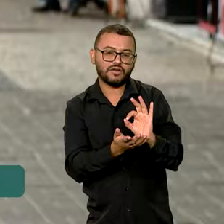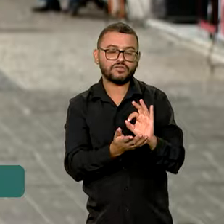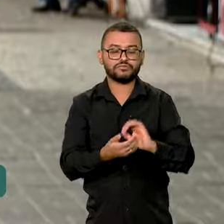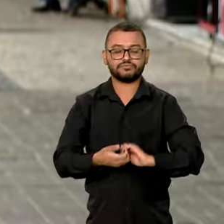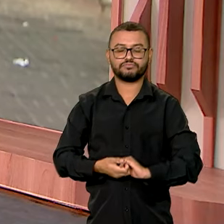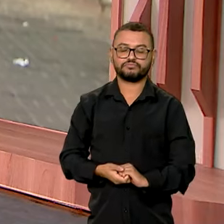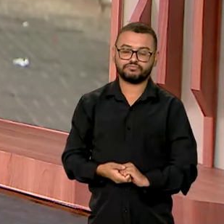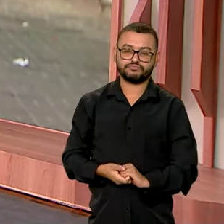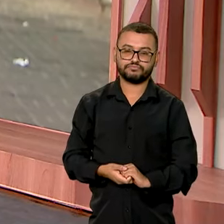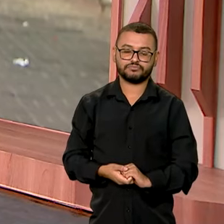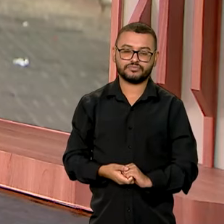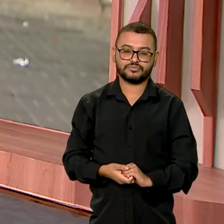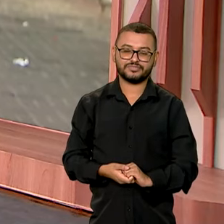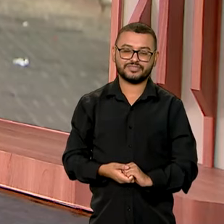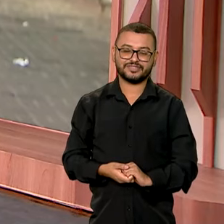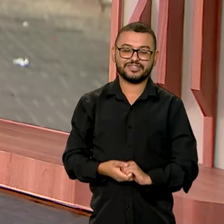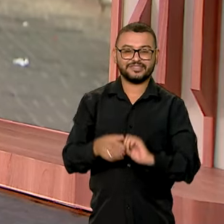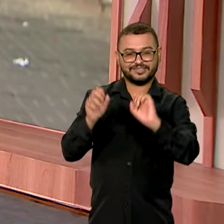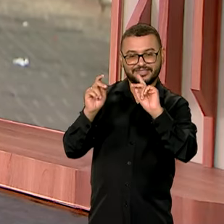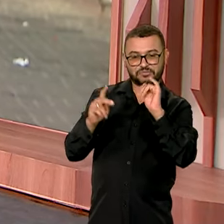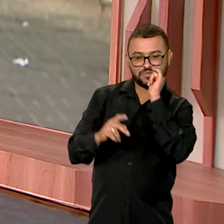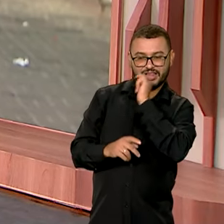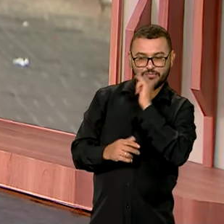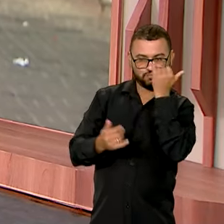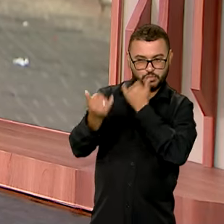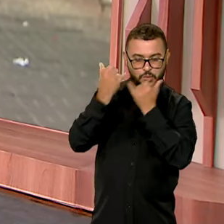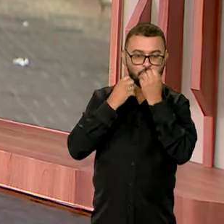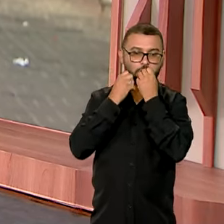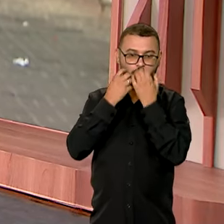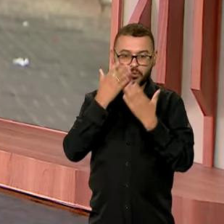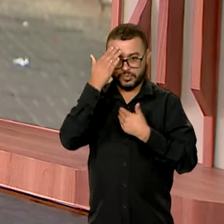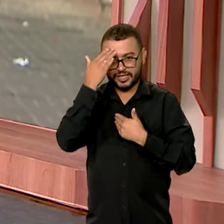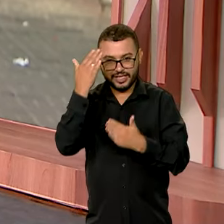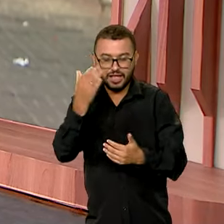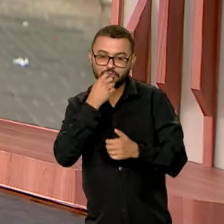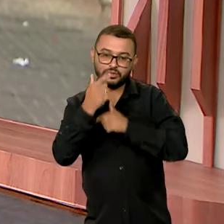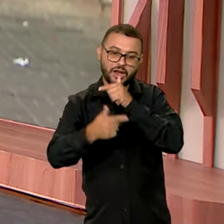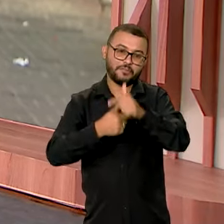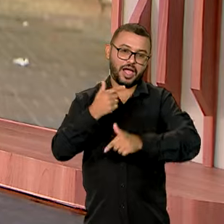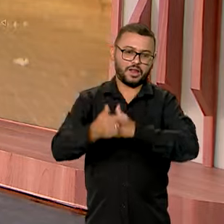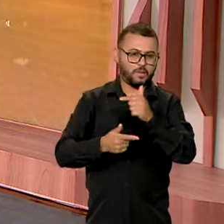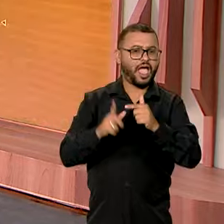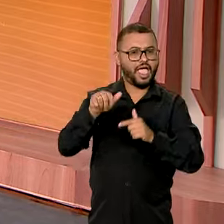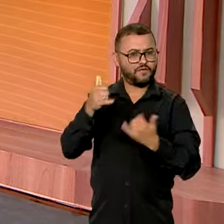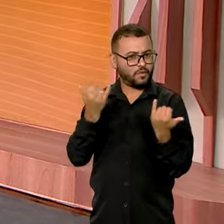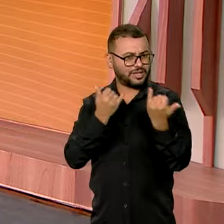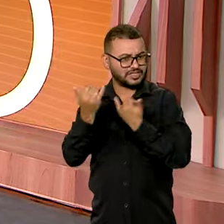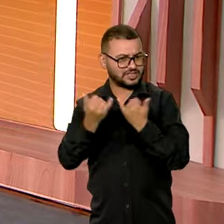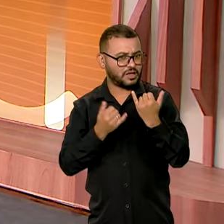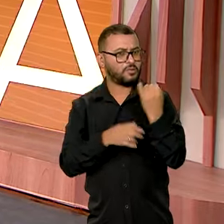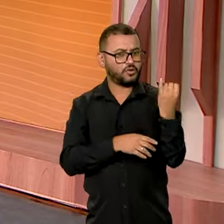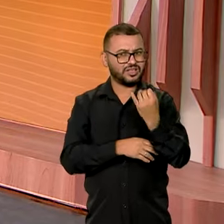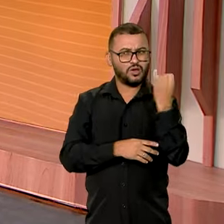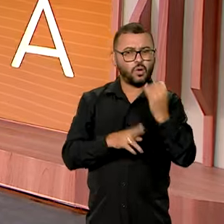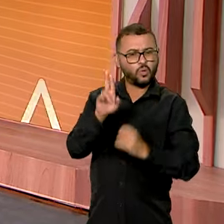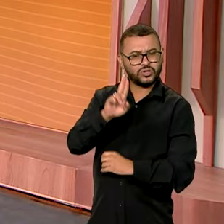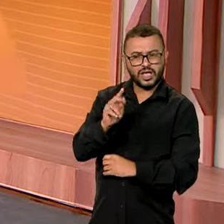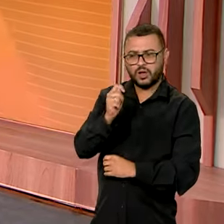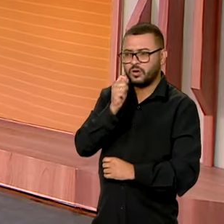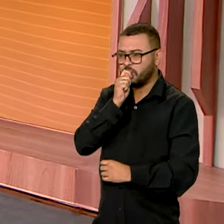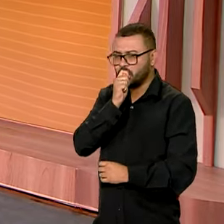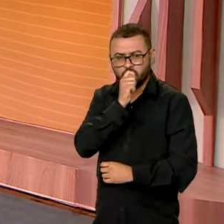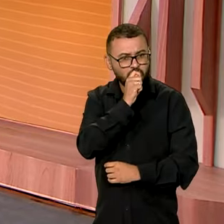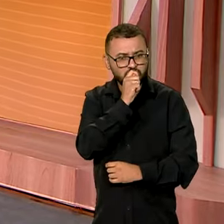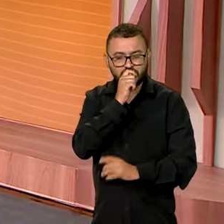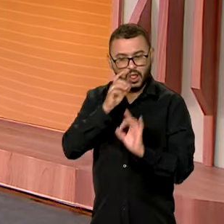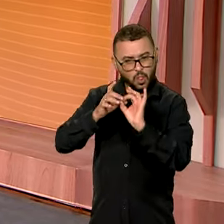Vanessa, volto com você. Ok, Cláudia, obrigada pelas informações, bom trabalho para você, informação importante, esse cigarro eletrônico não